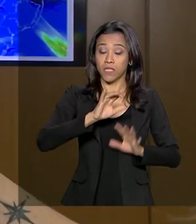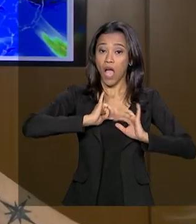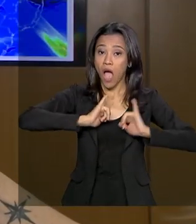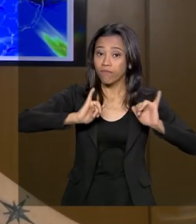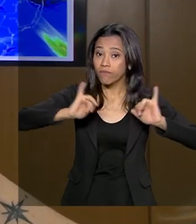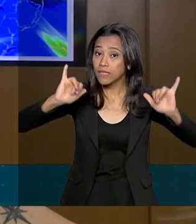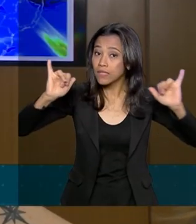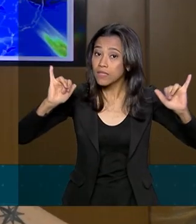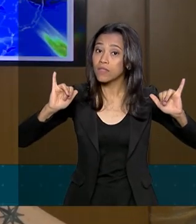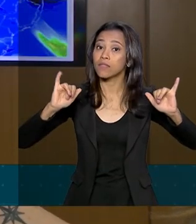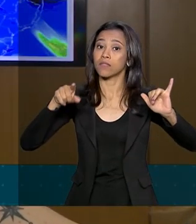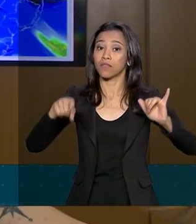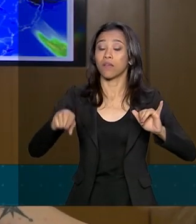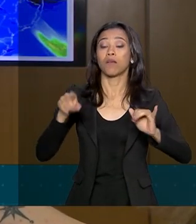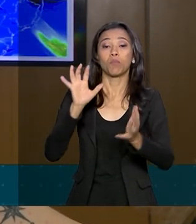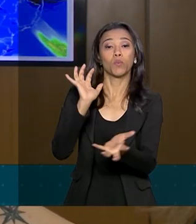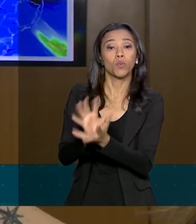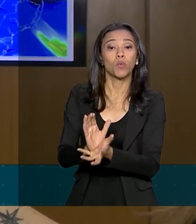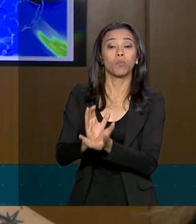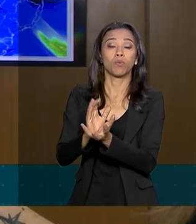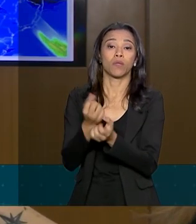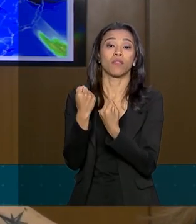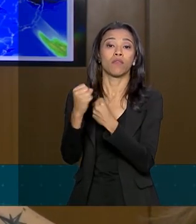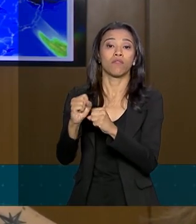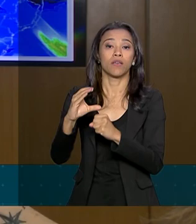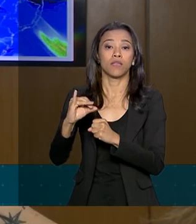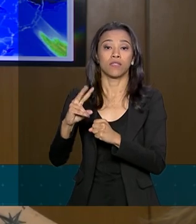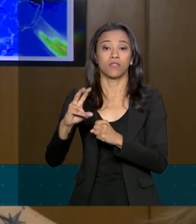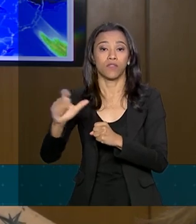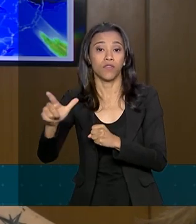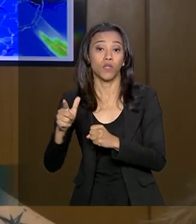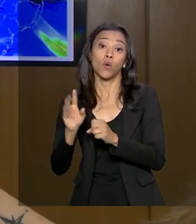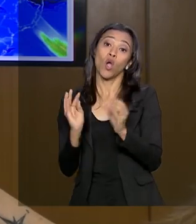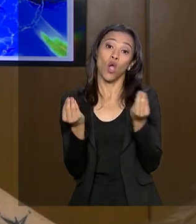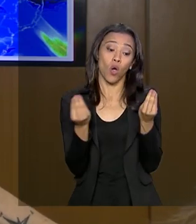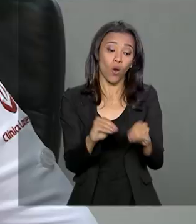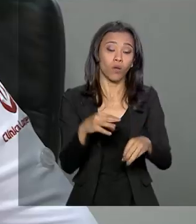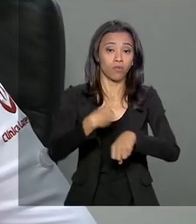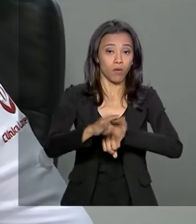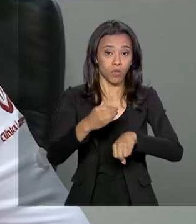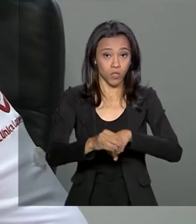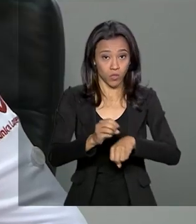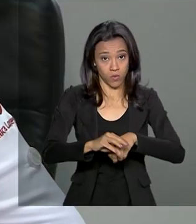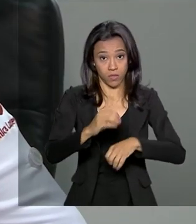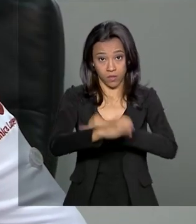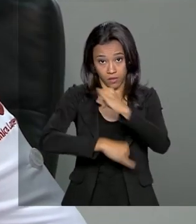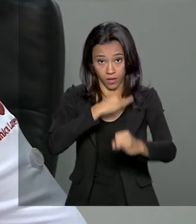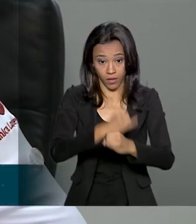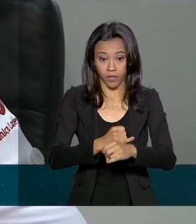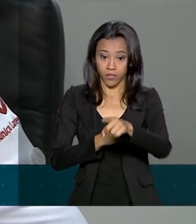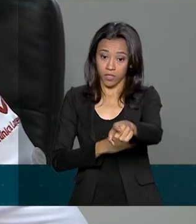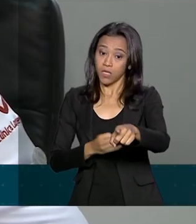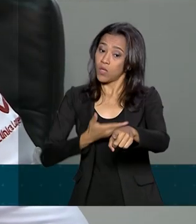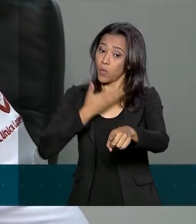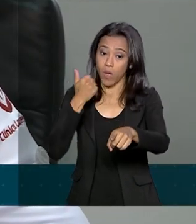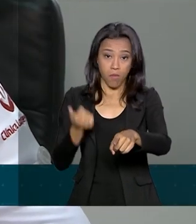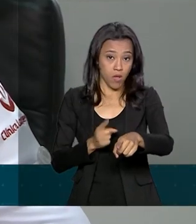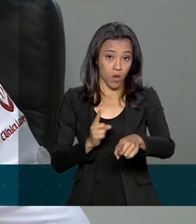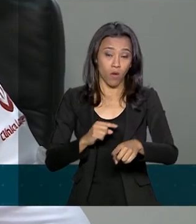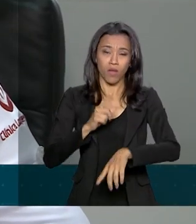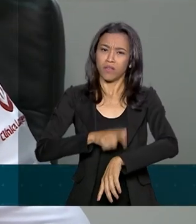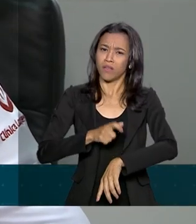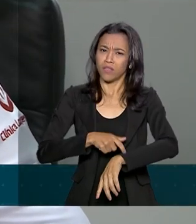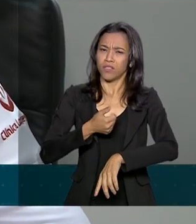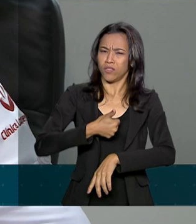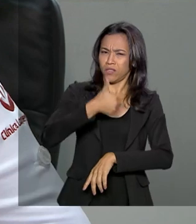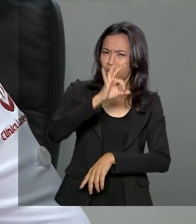avisos para a Defesa Civil e também disponibiliza na nossa página, que é para a população ficar no estado de atenção. O ideal é não praticar atividade física de 10 às 16